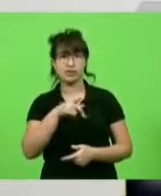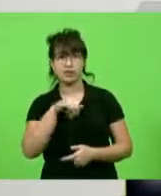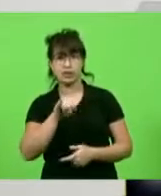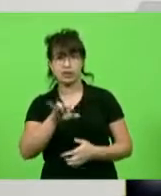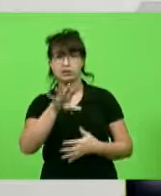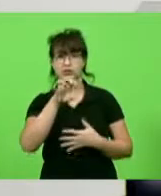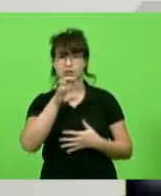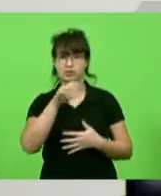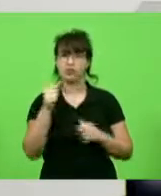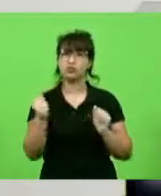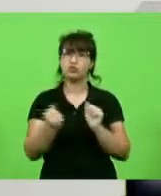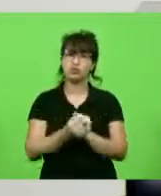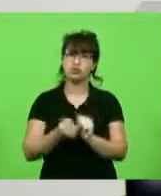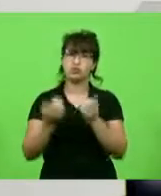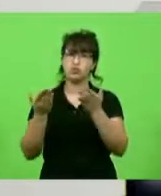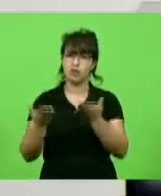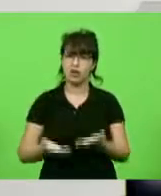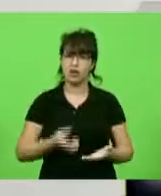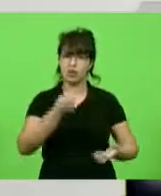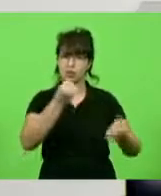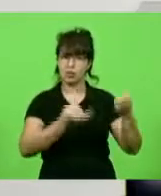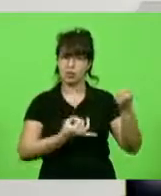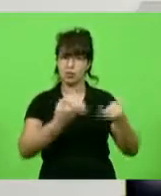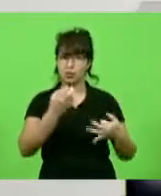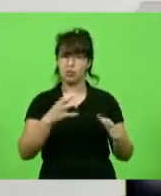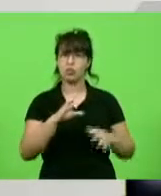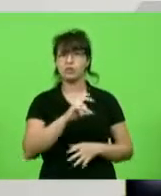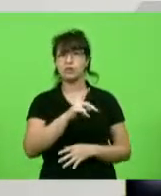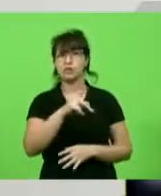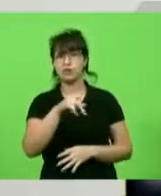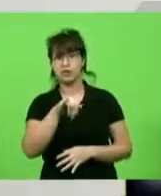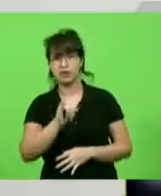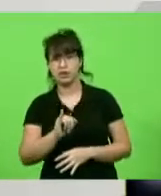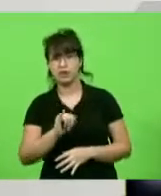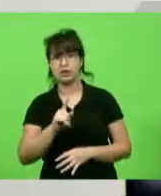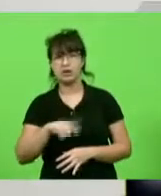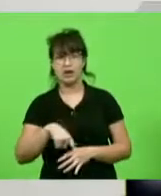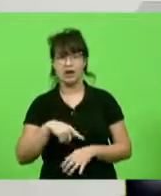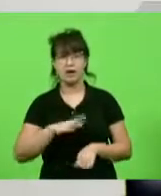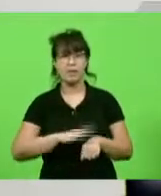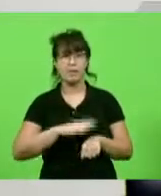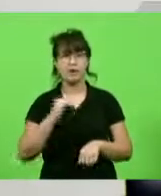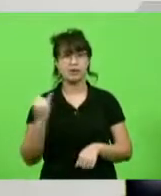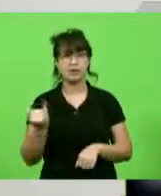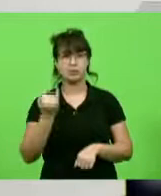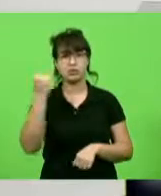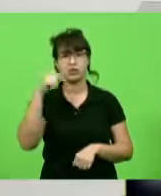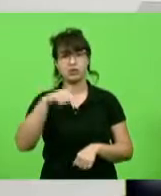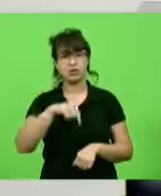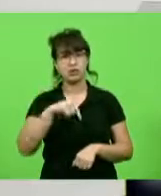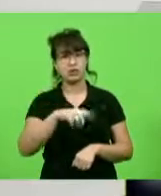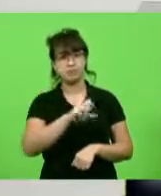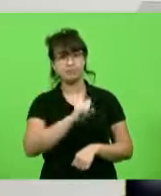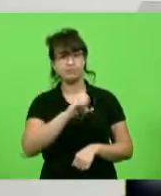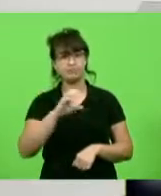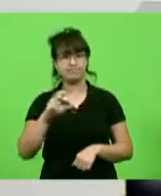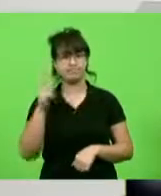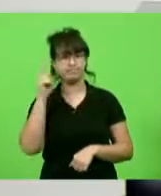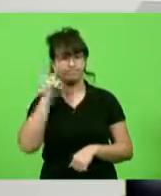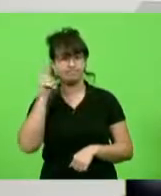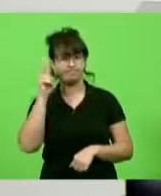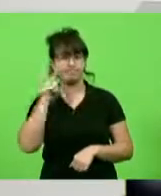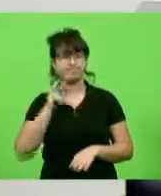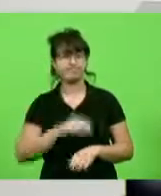relator daquela importante CPI, talvez um dos fatos políticos mais importantes da história do Estado de Santa Catarina. Tive a